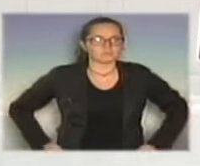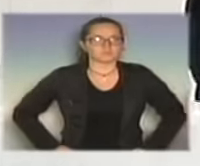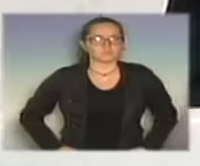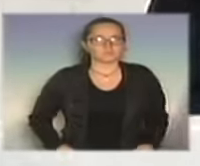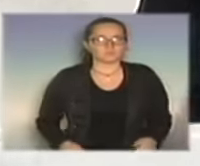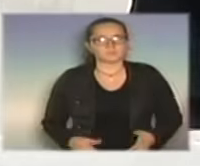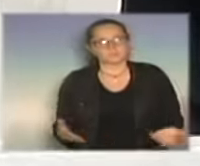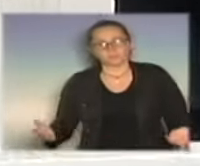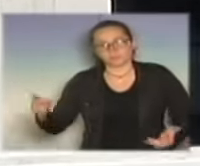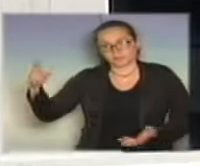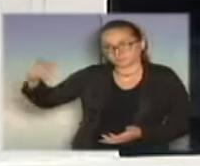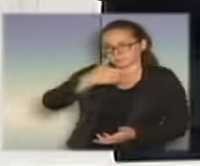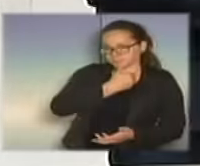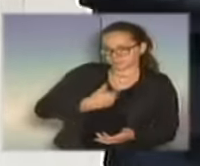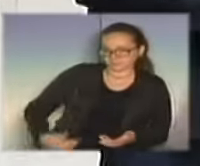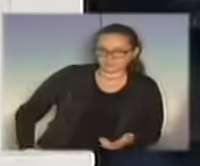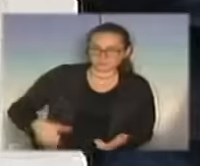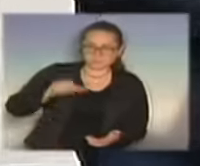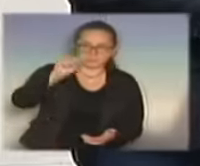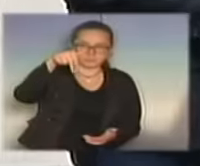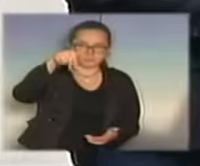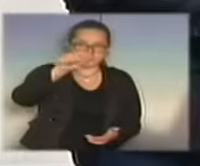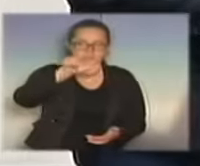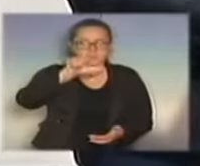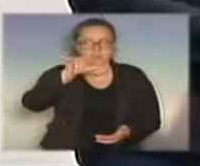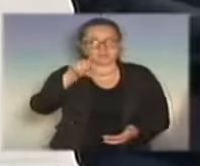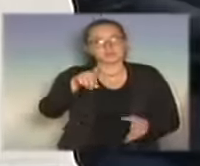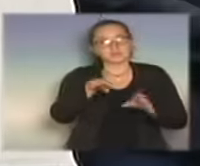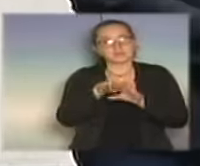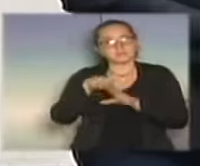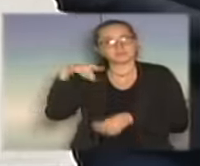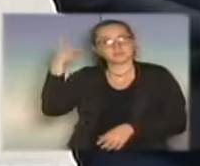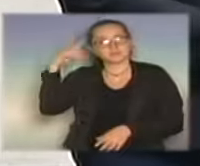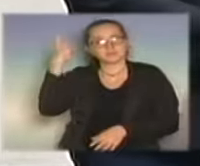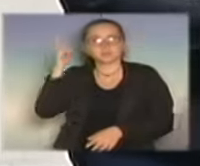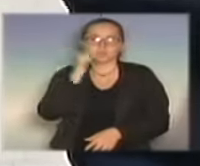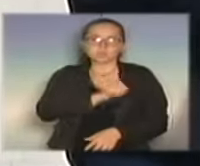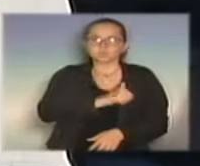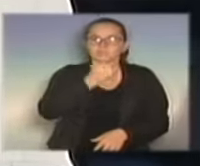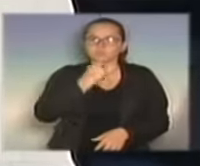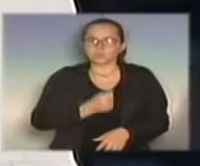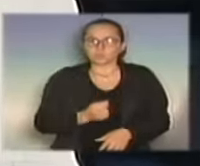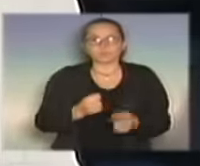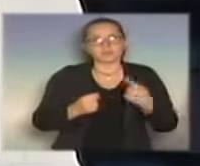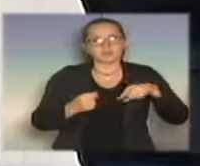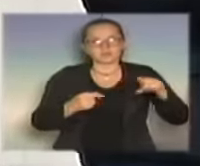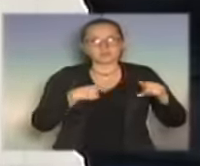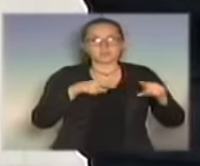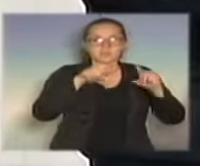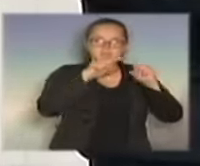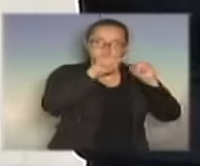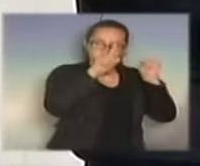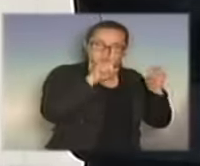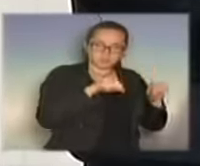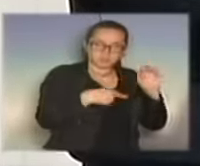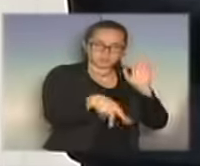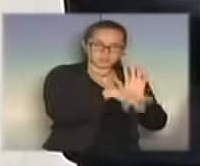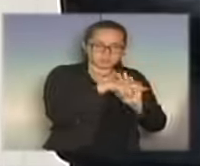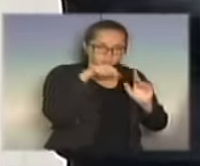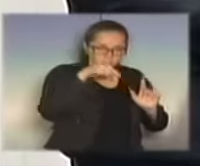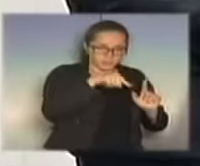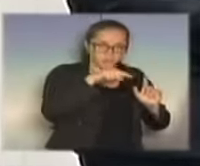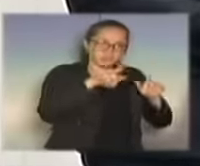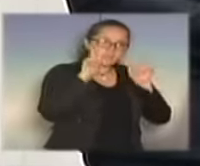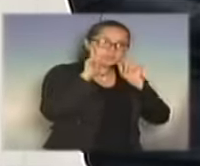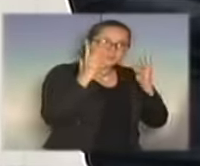Senhora Presidente Annalise Fernandes, senhores deputados e deputadas, senhores funcionários da Assembleia Legislativa,